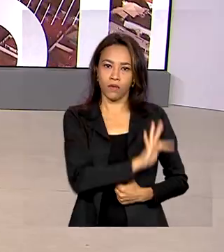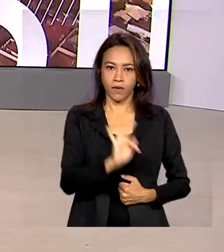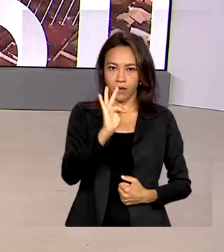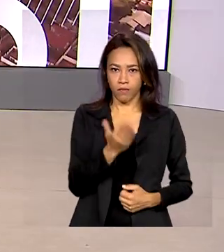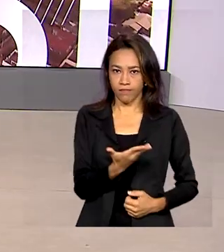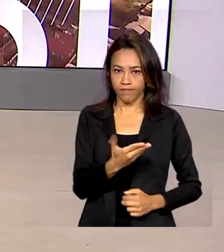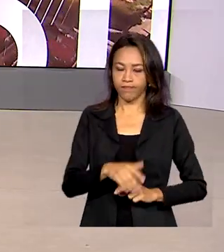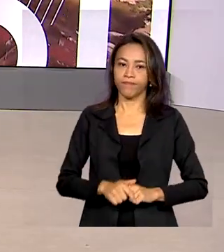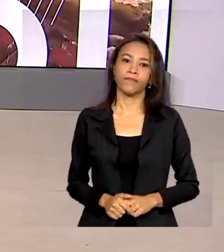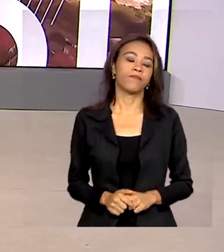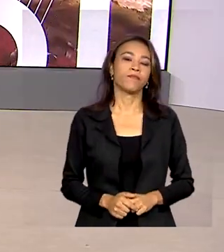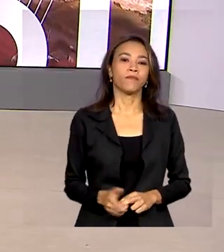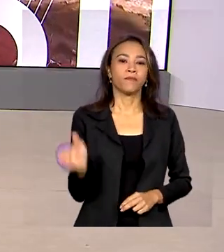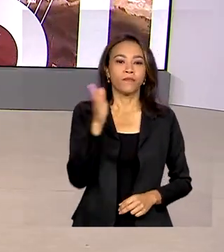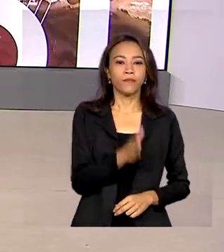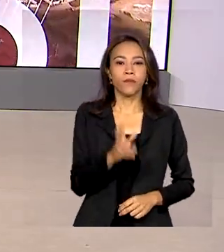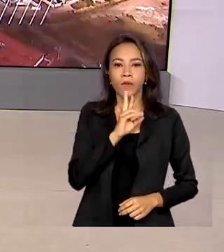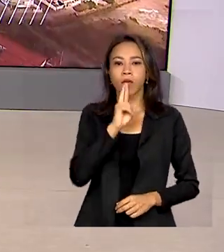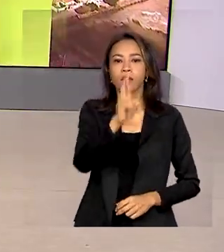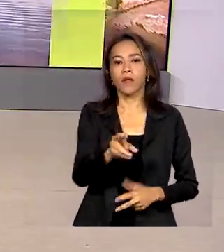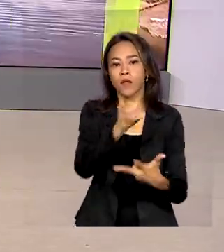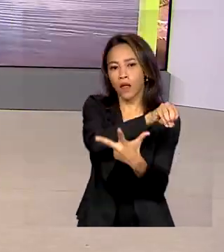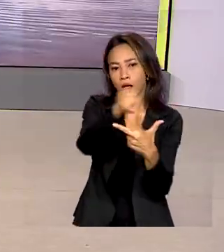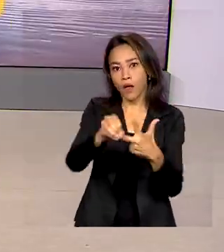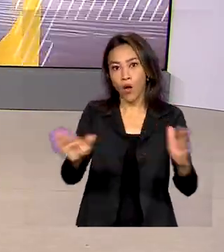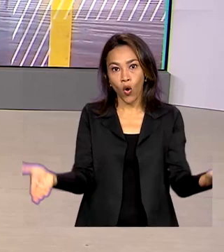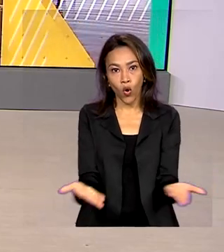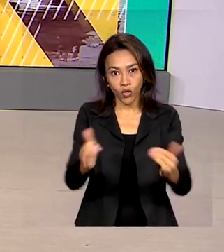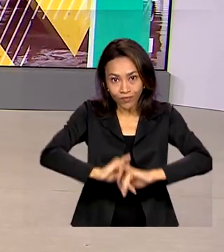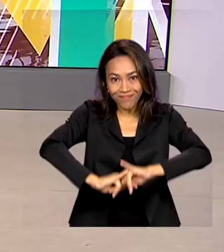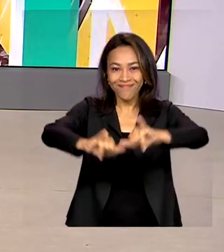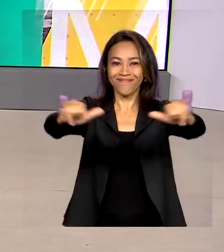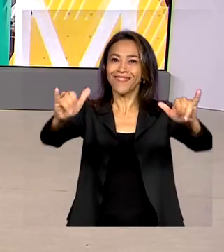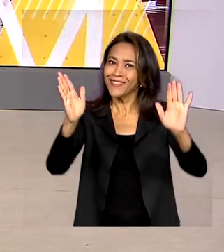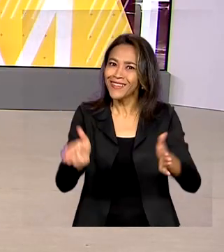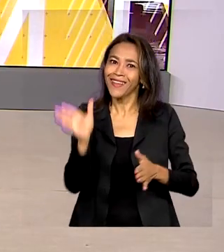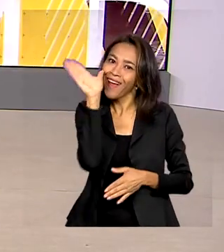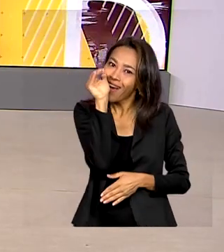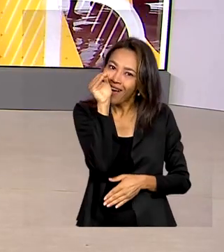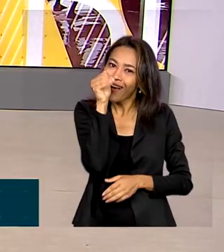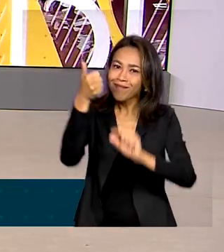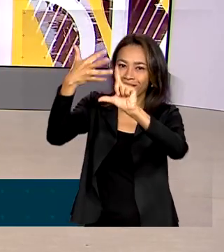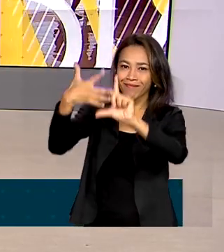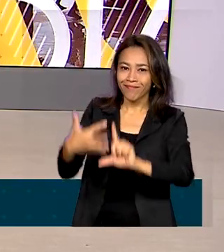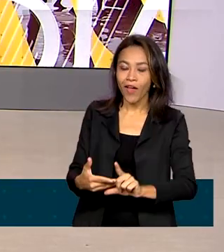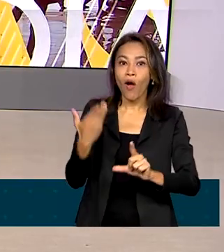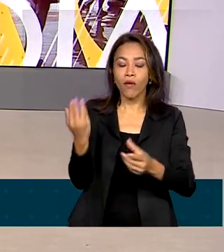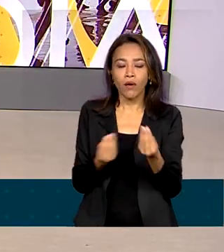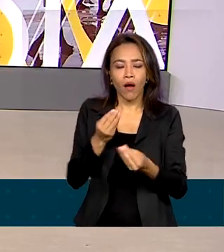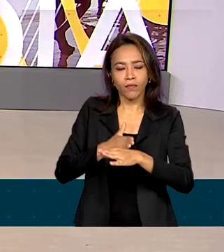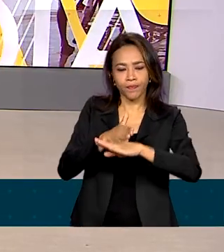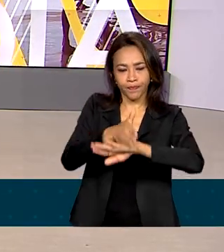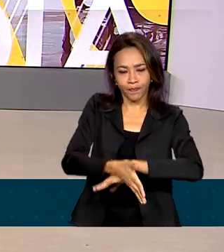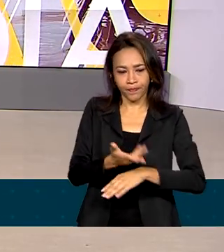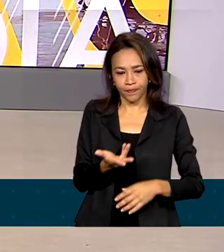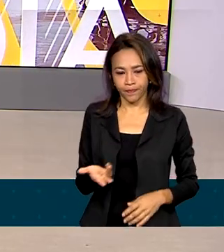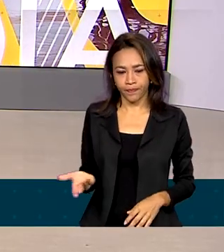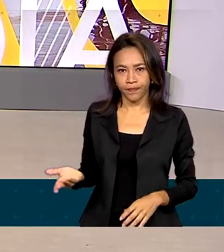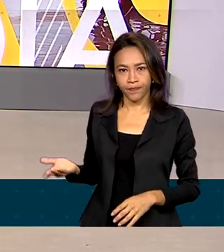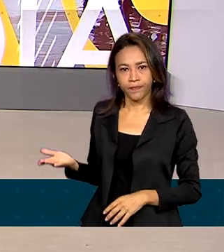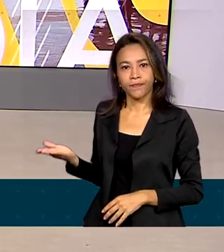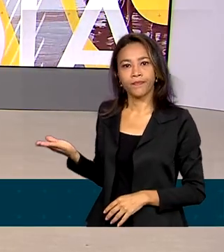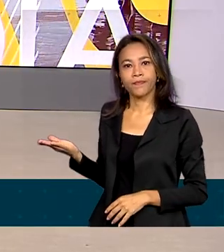O resultado do Enem saiu hoje e já está disponível para consulta. Basta acessar enem.inep.gov